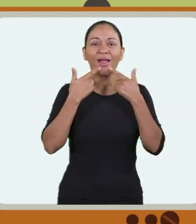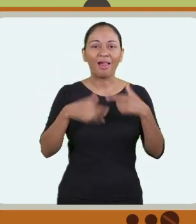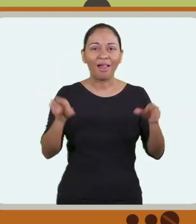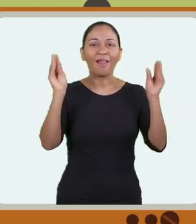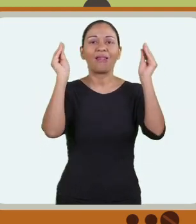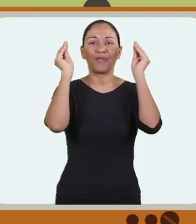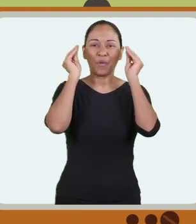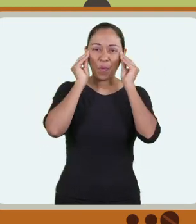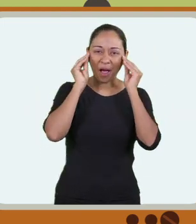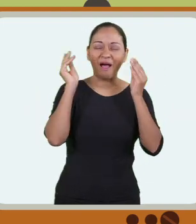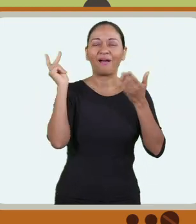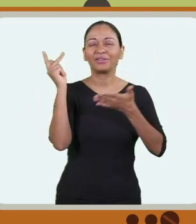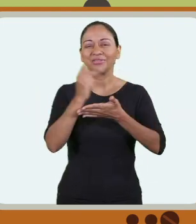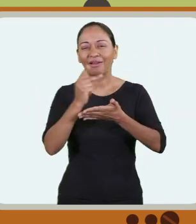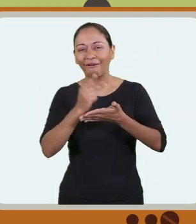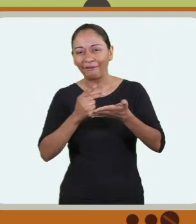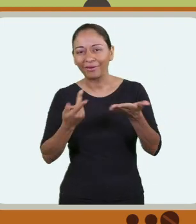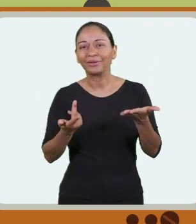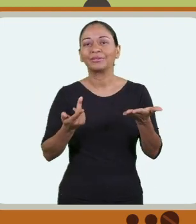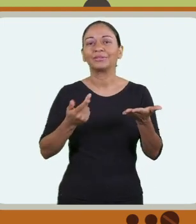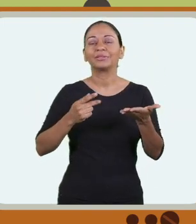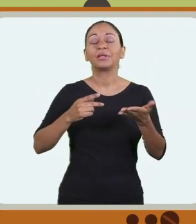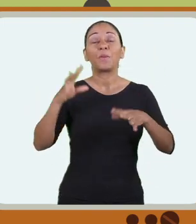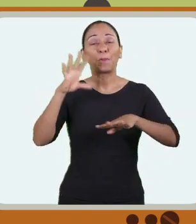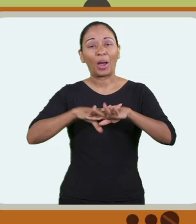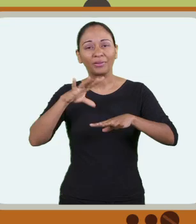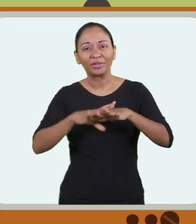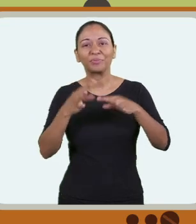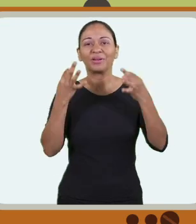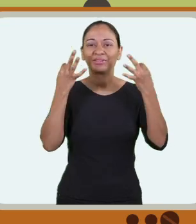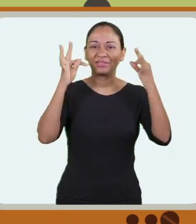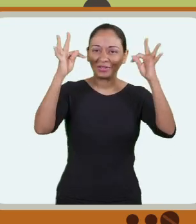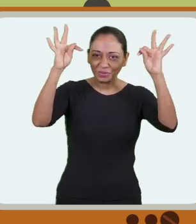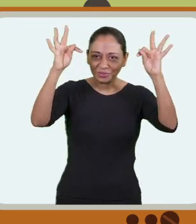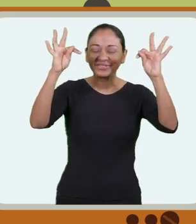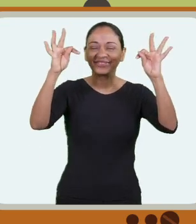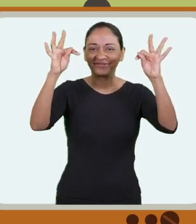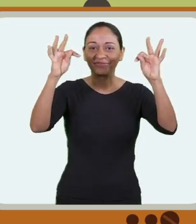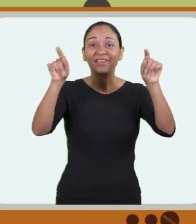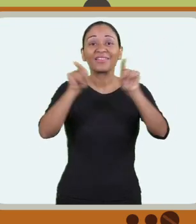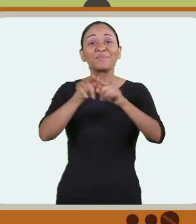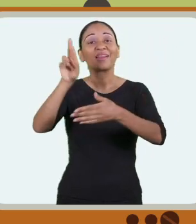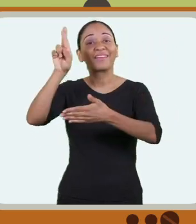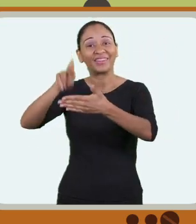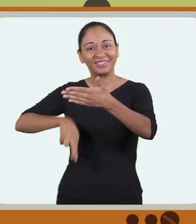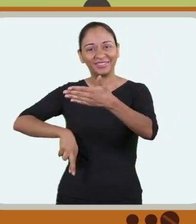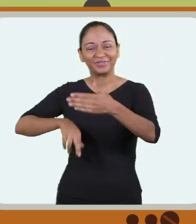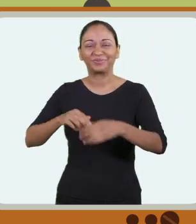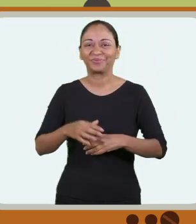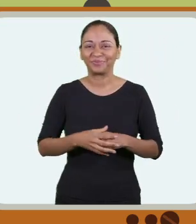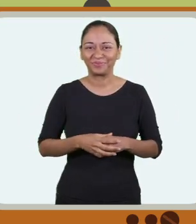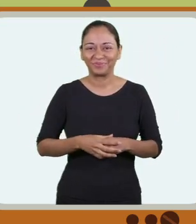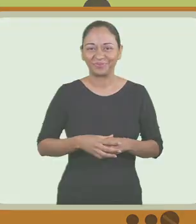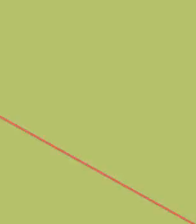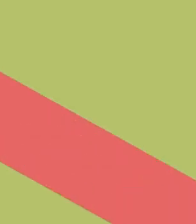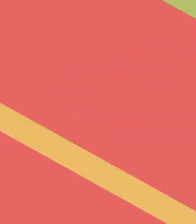linguagens, códigos e suas tecnologias, matemática e suas tecnologias e a redação.